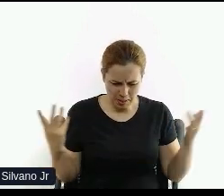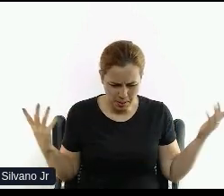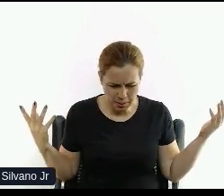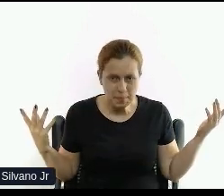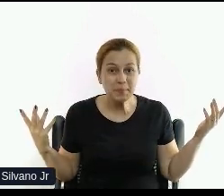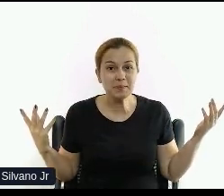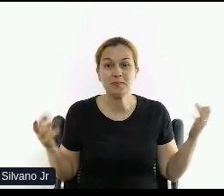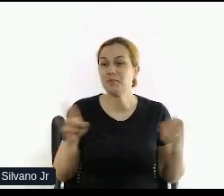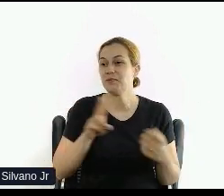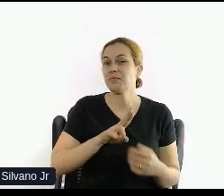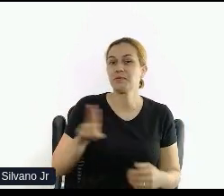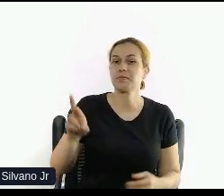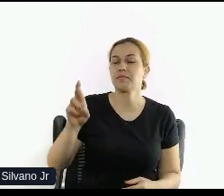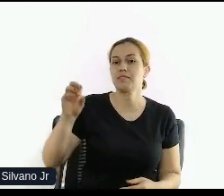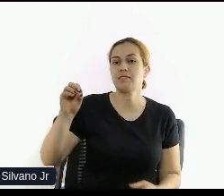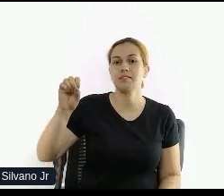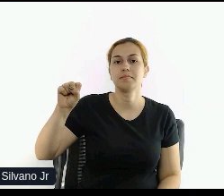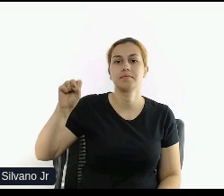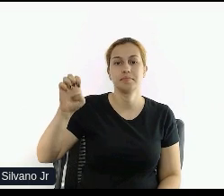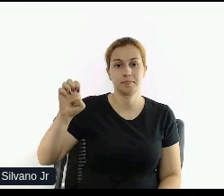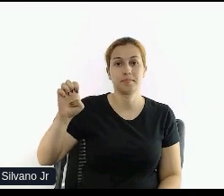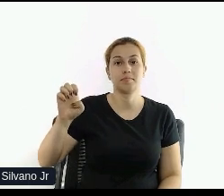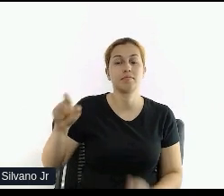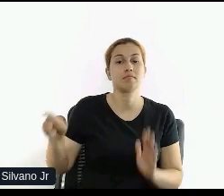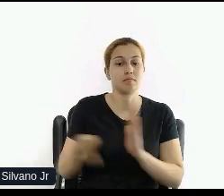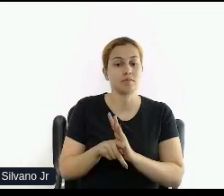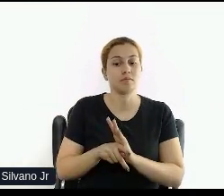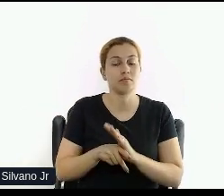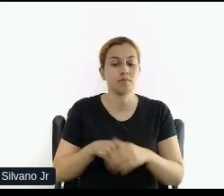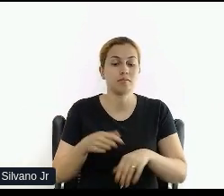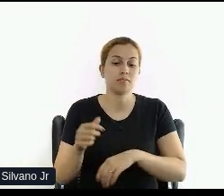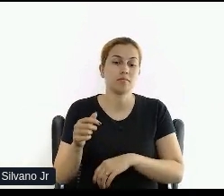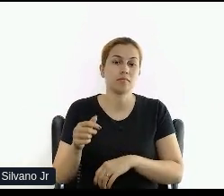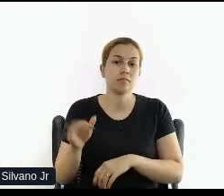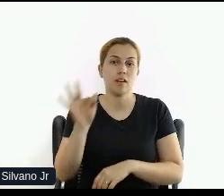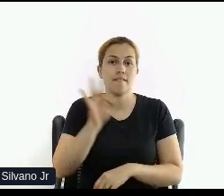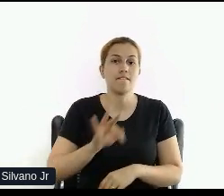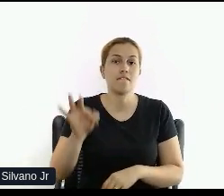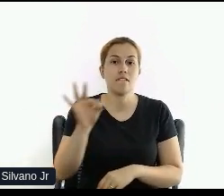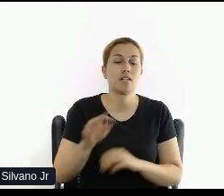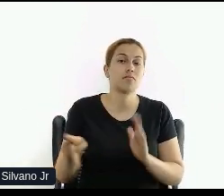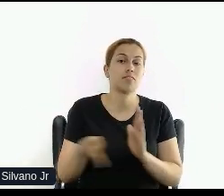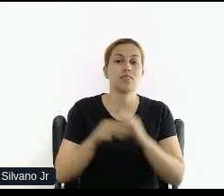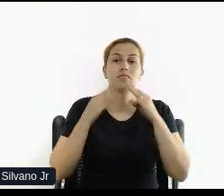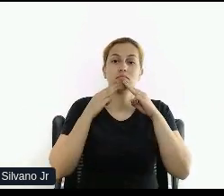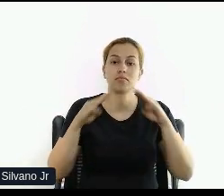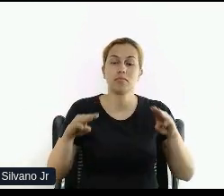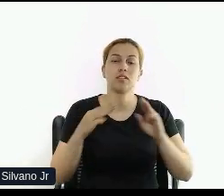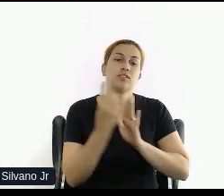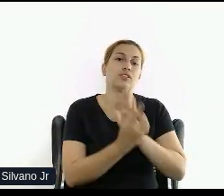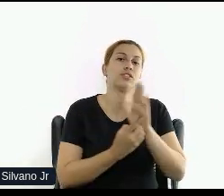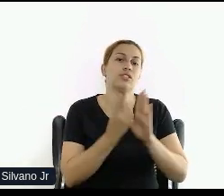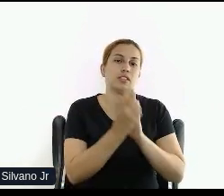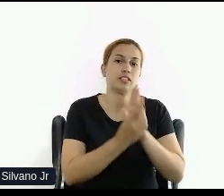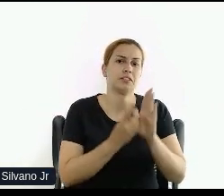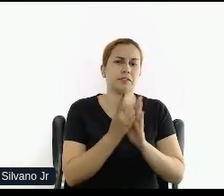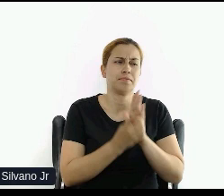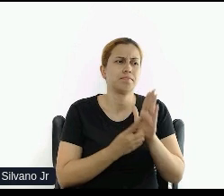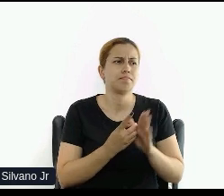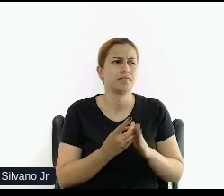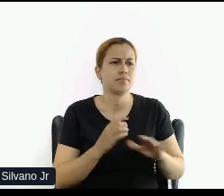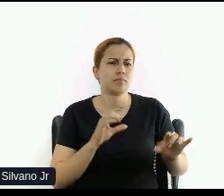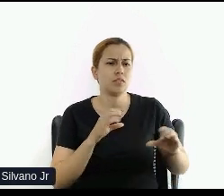eu sou a Rosa, Rosa Bertalha, eu sou formada em marketing com especialização em marketing digital, sou especialista em comunicação